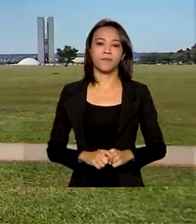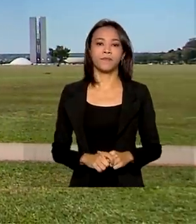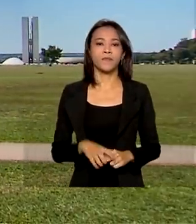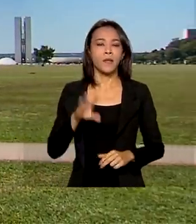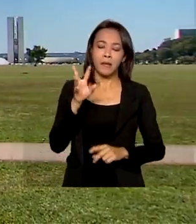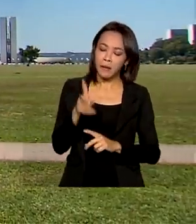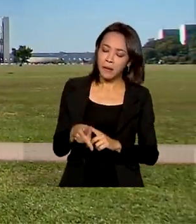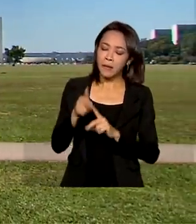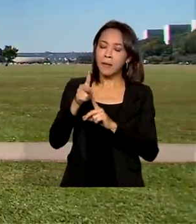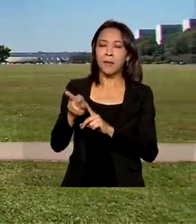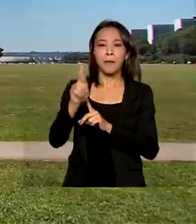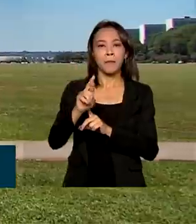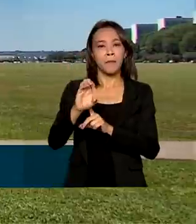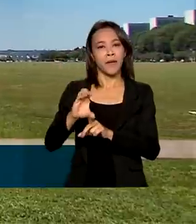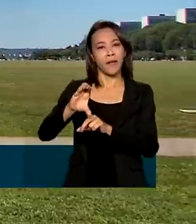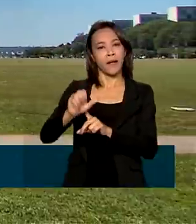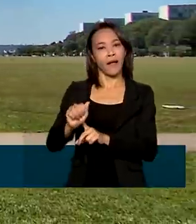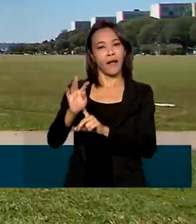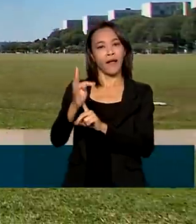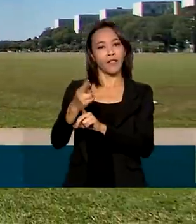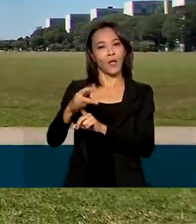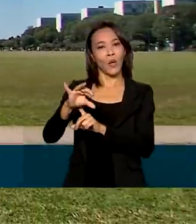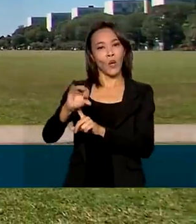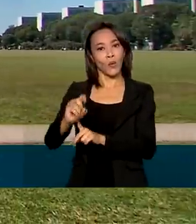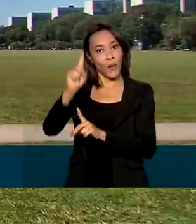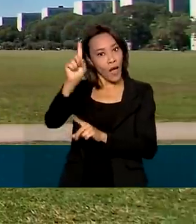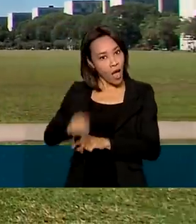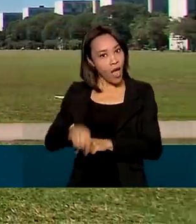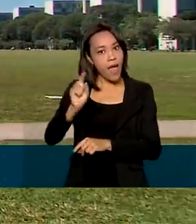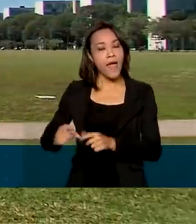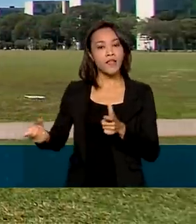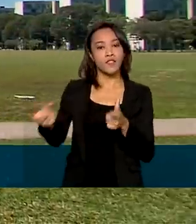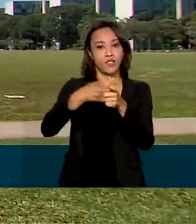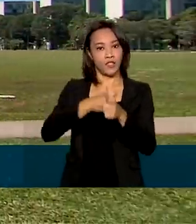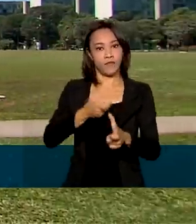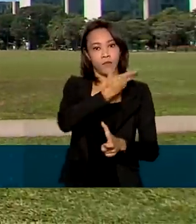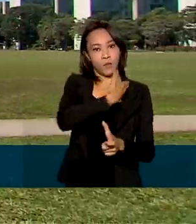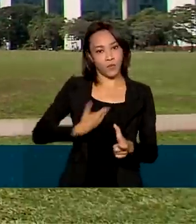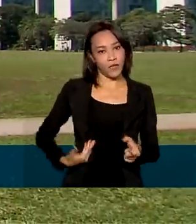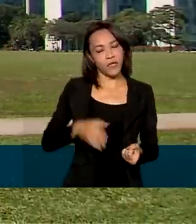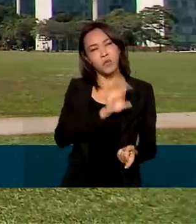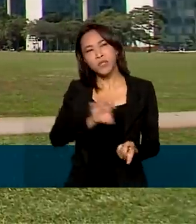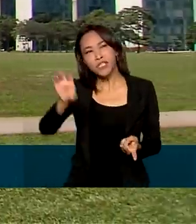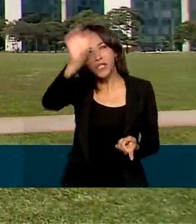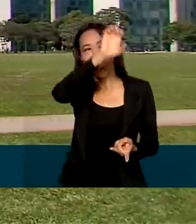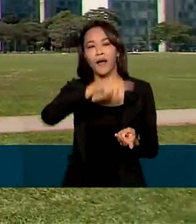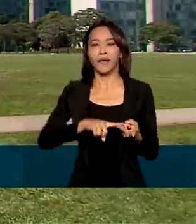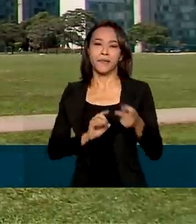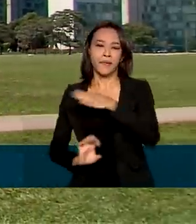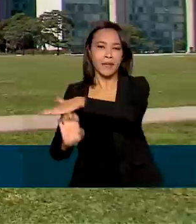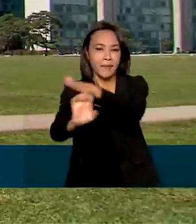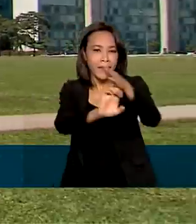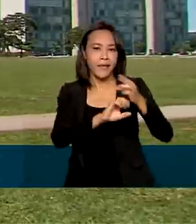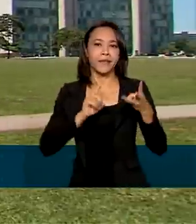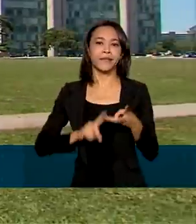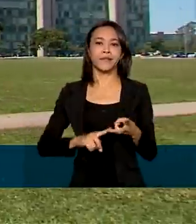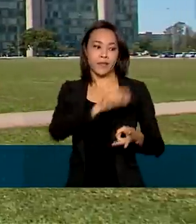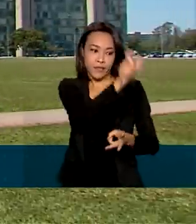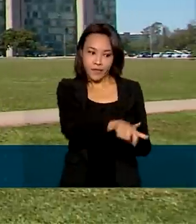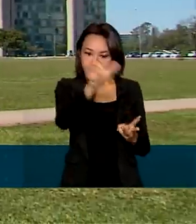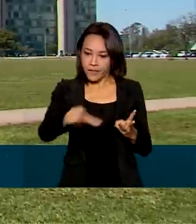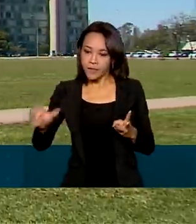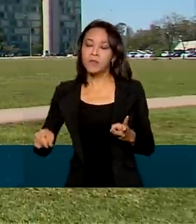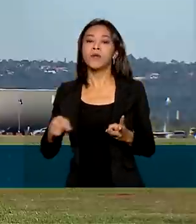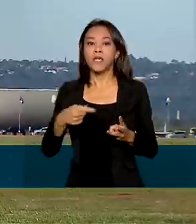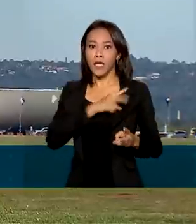Precatório é toda a dívida da União, com pessoas físicas, jurídicas, estados e municípios, que foi reconhecida pela justiça de forma